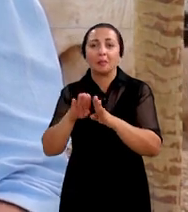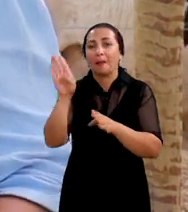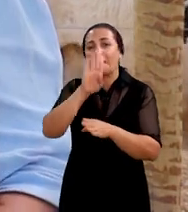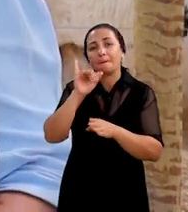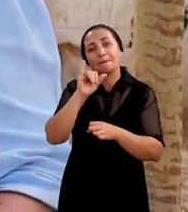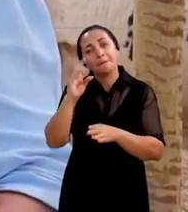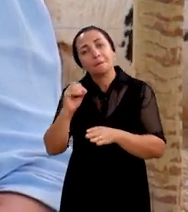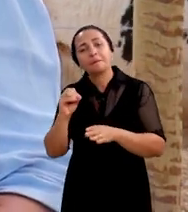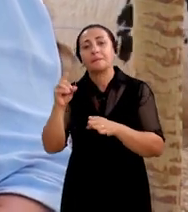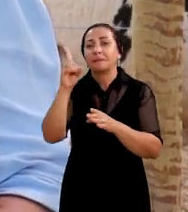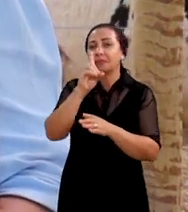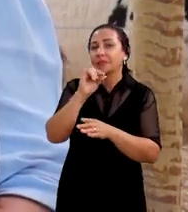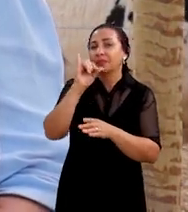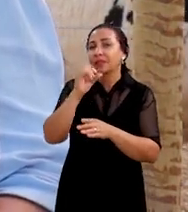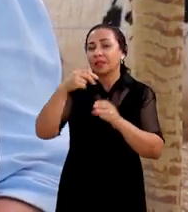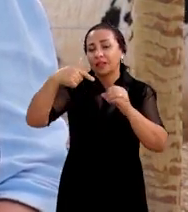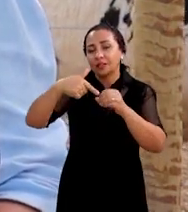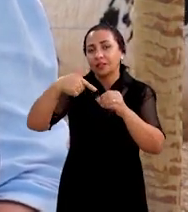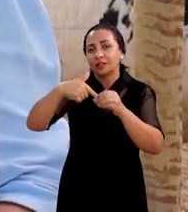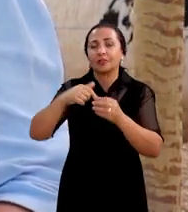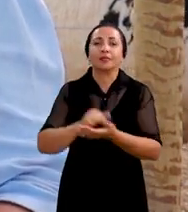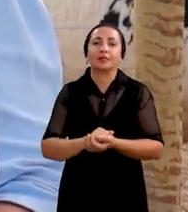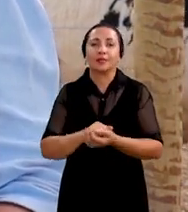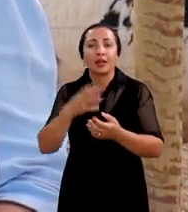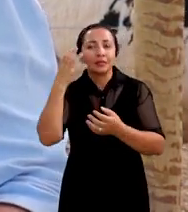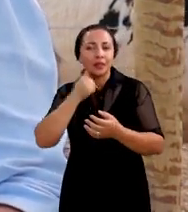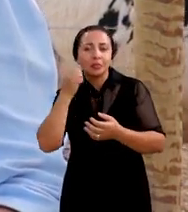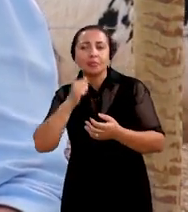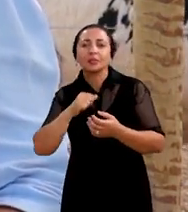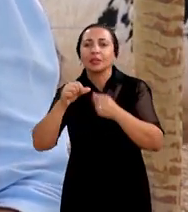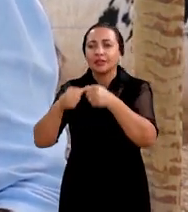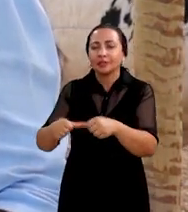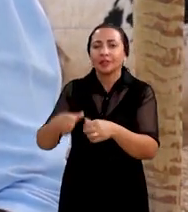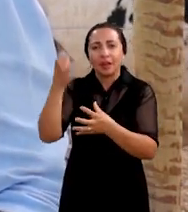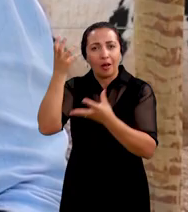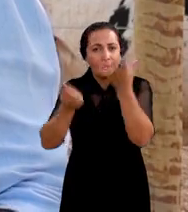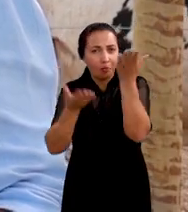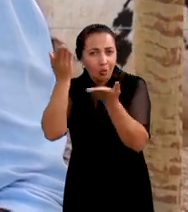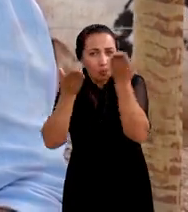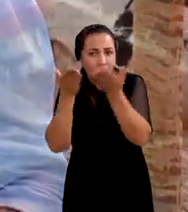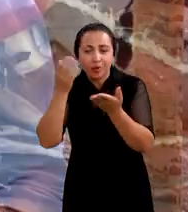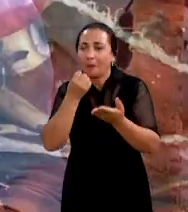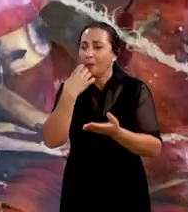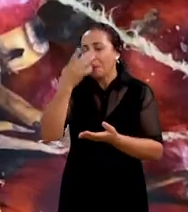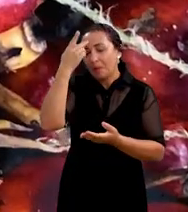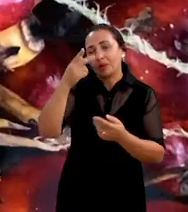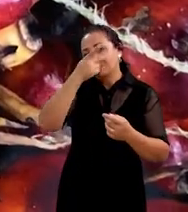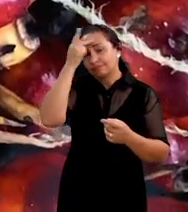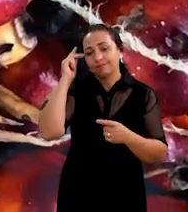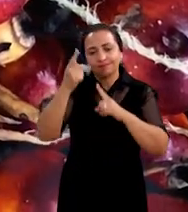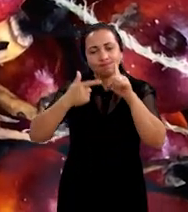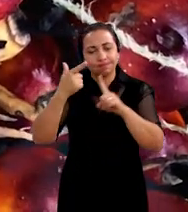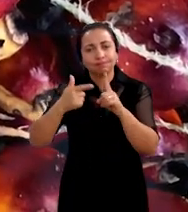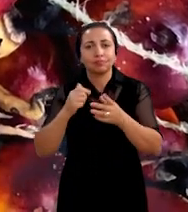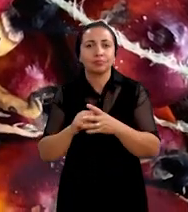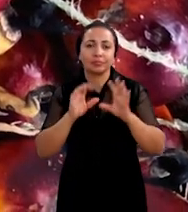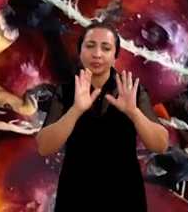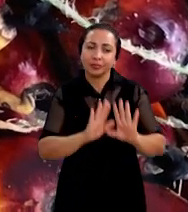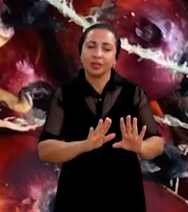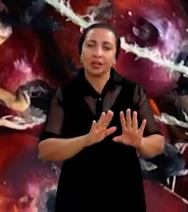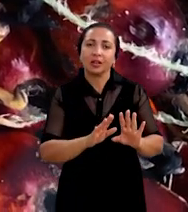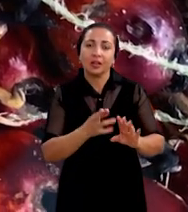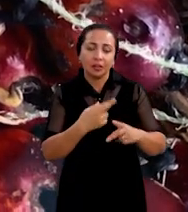biodiesel de forma que eles sejam aproveitados que fique economicamente viável para o produtor de forma que